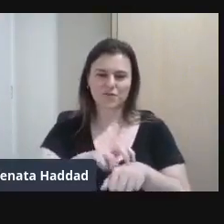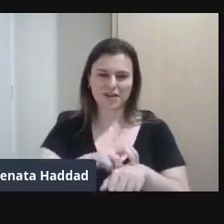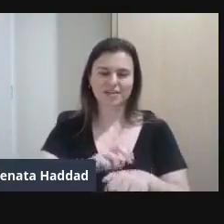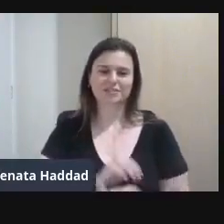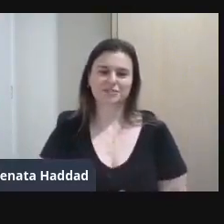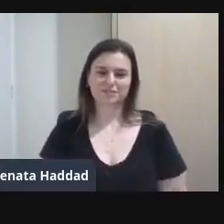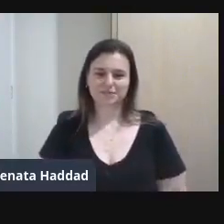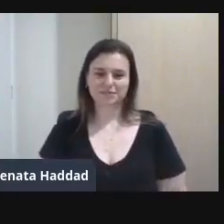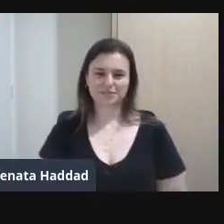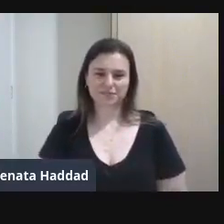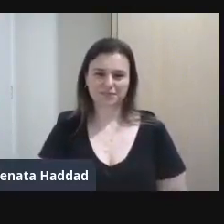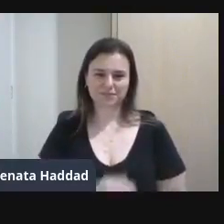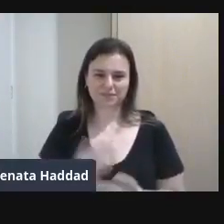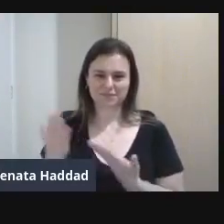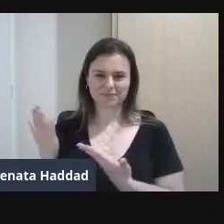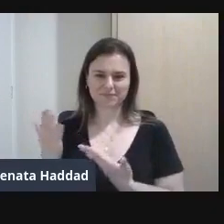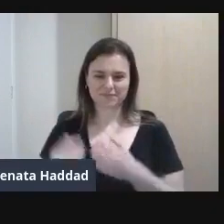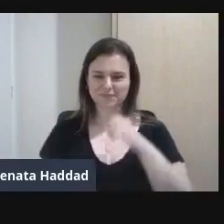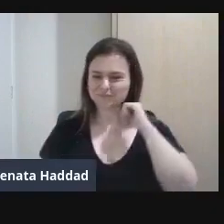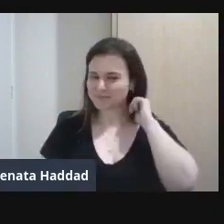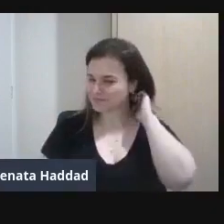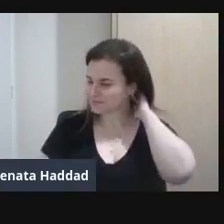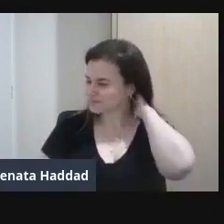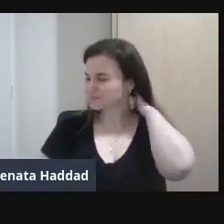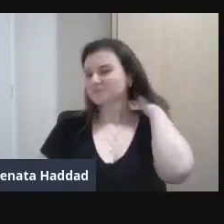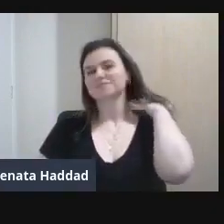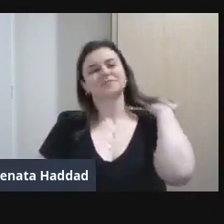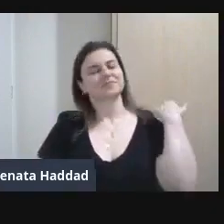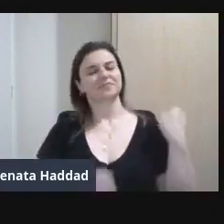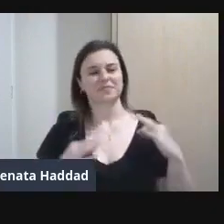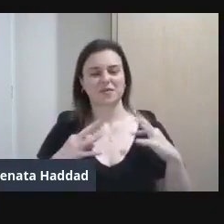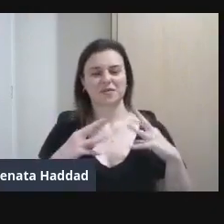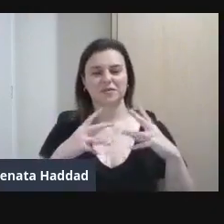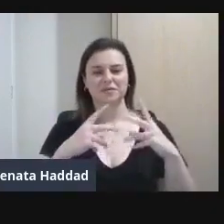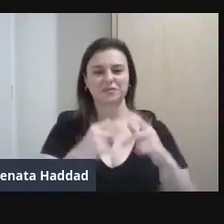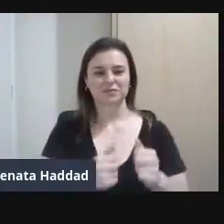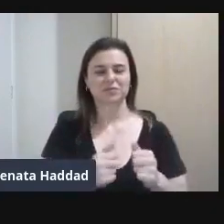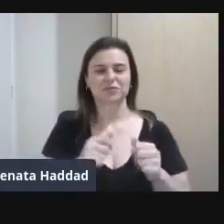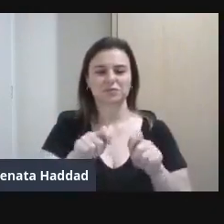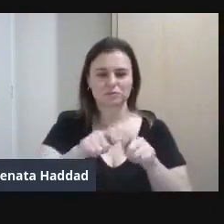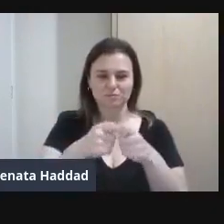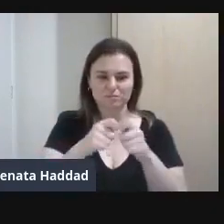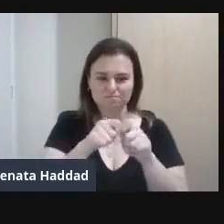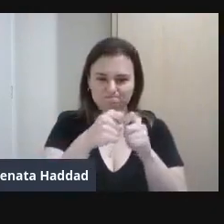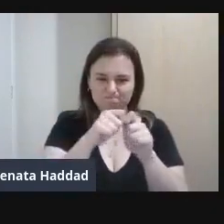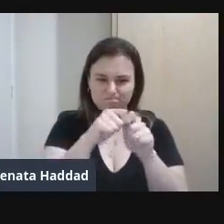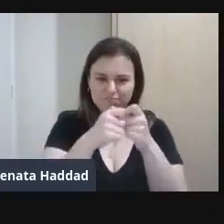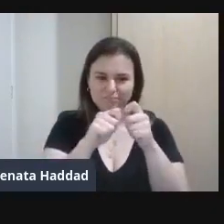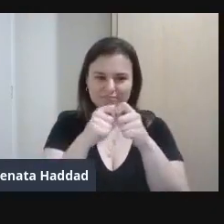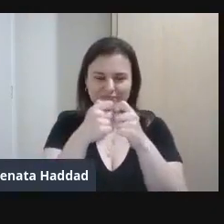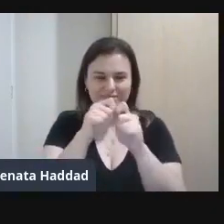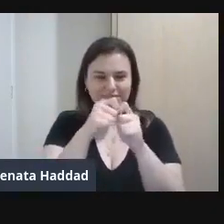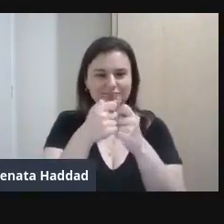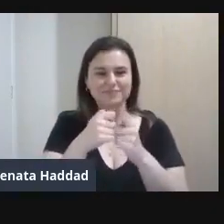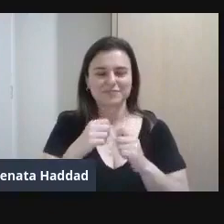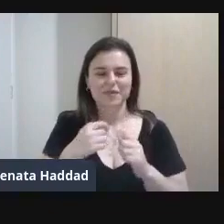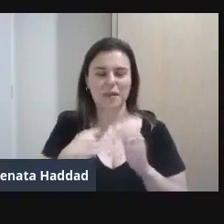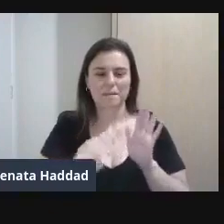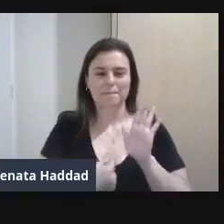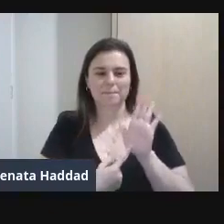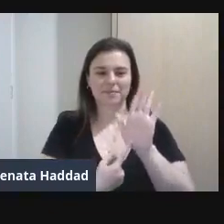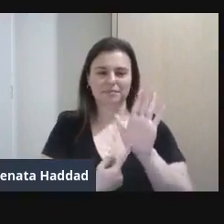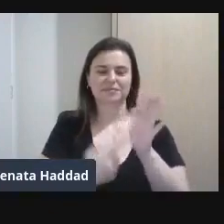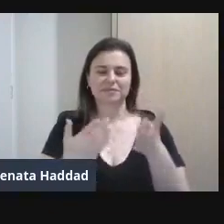Lindo Lindo Lindo Lindo Tudo Tudo Bordado Para ilustrar O livro